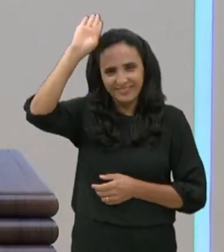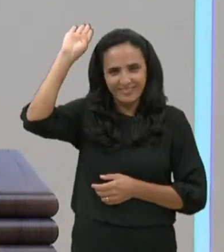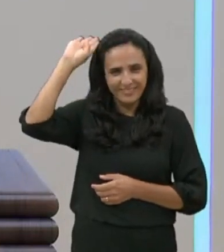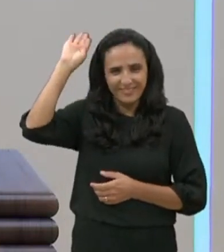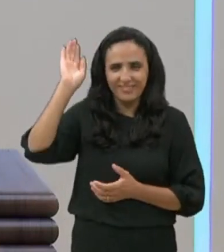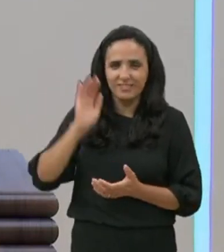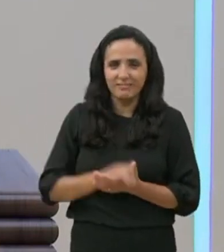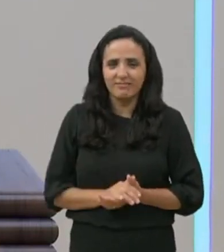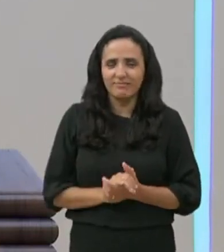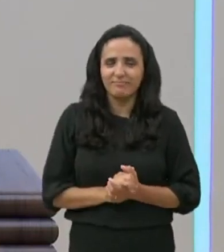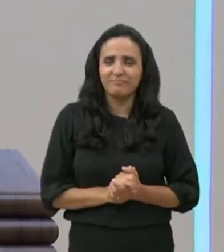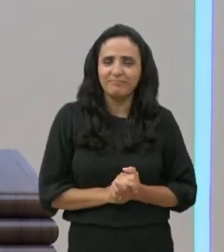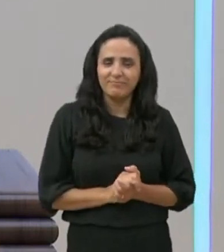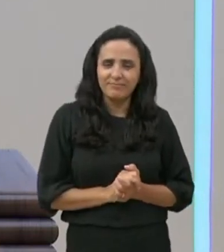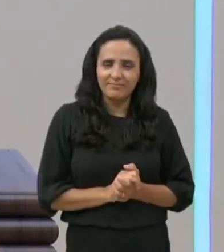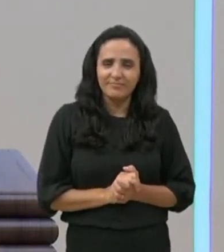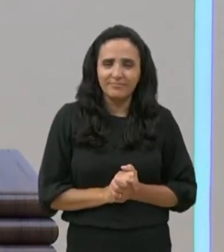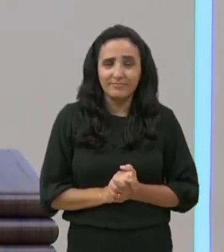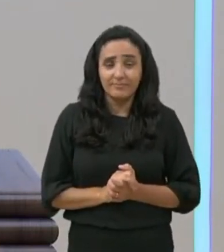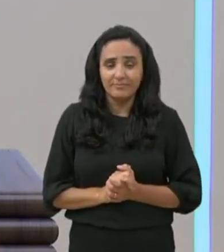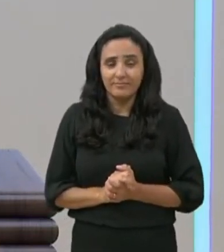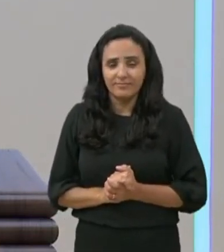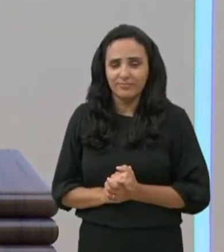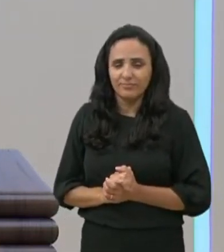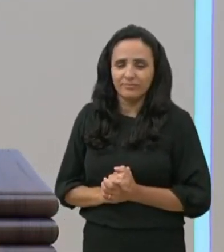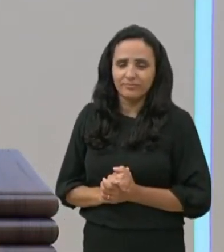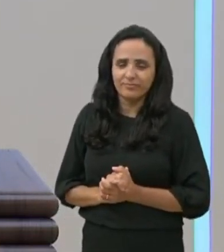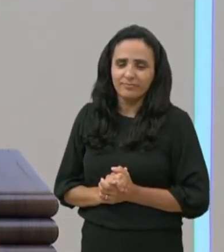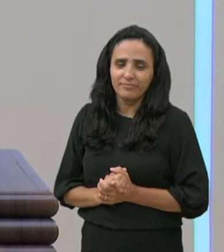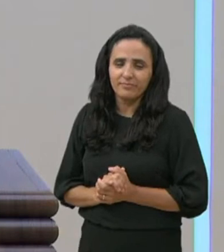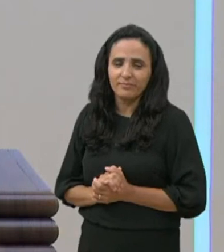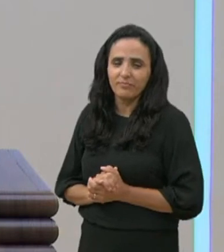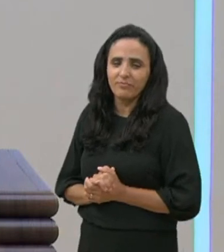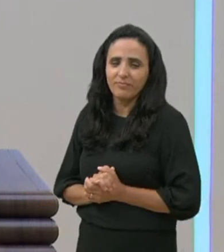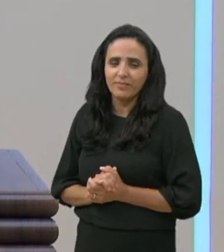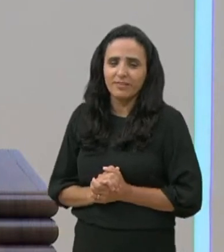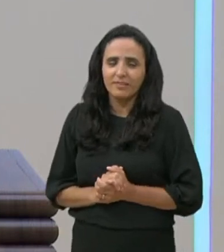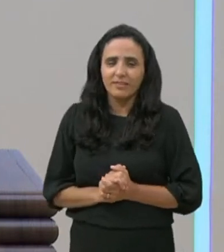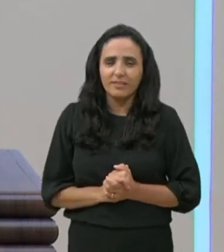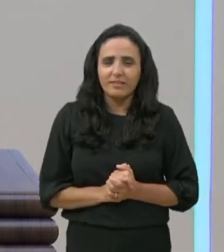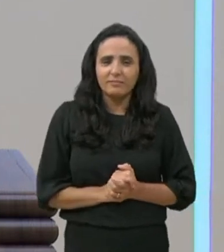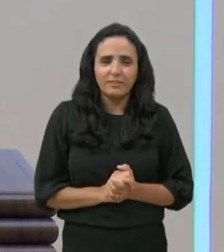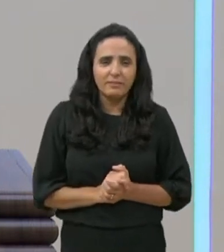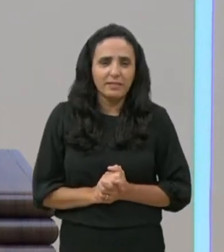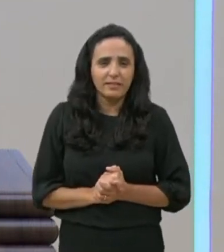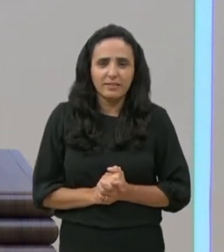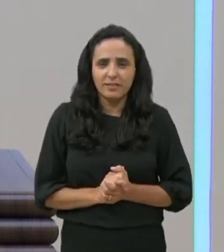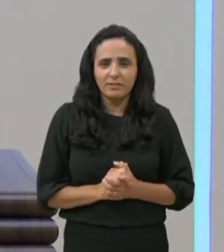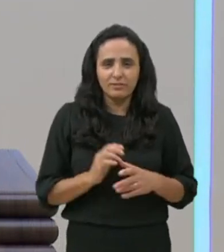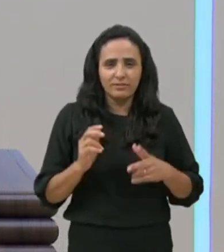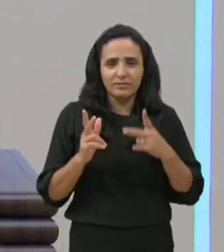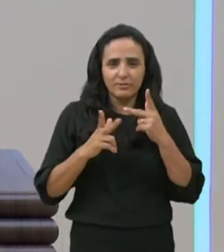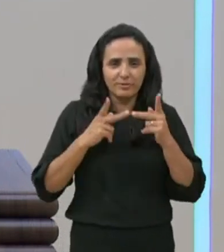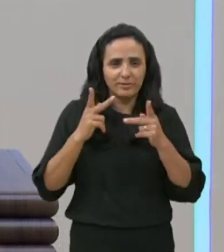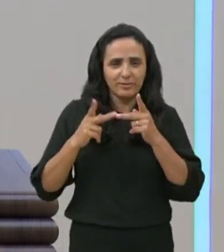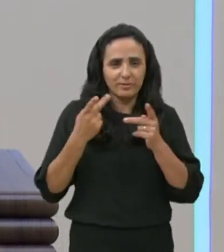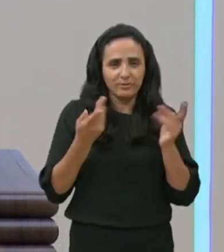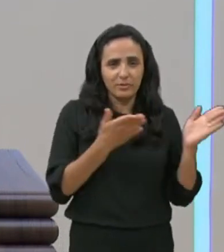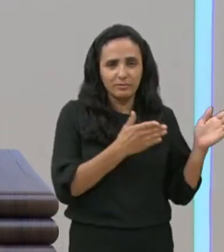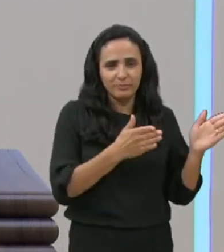Quando se fala, uma corte, é equivalente a três